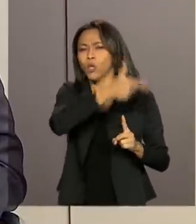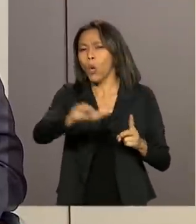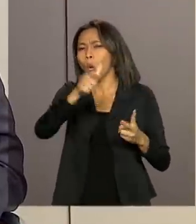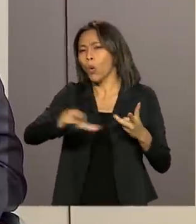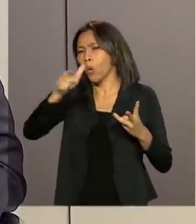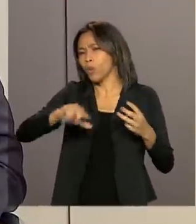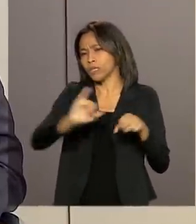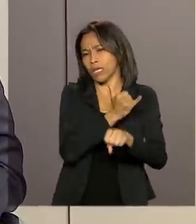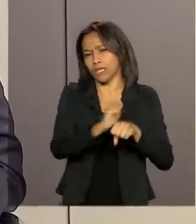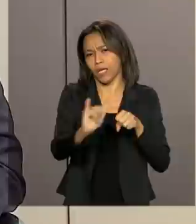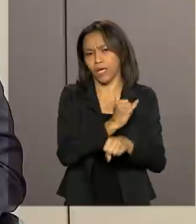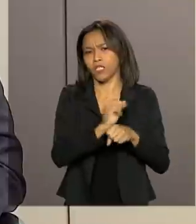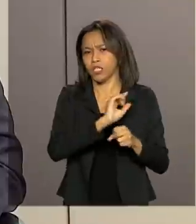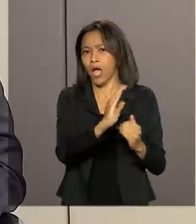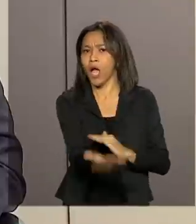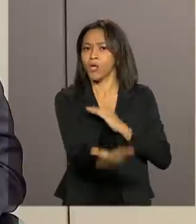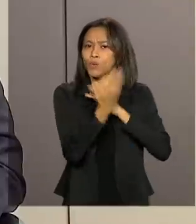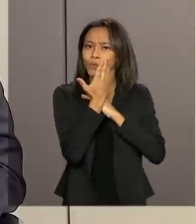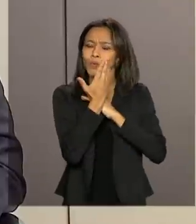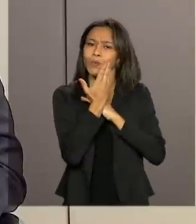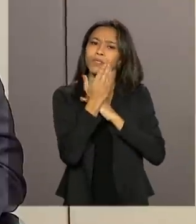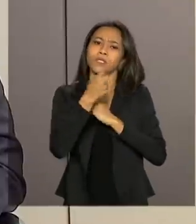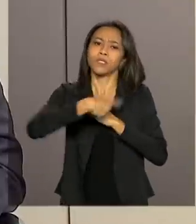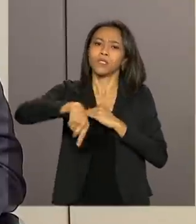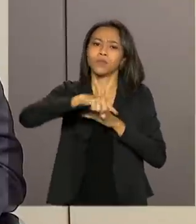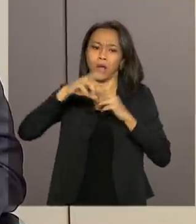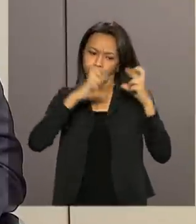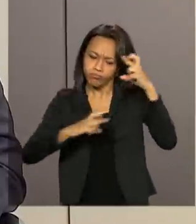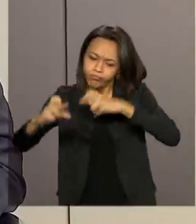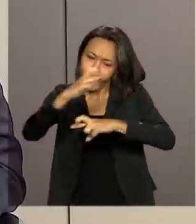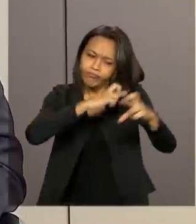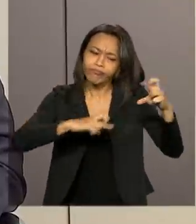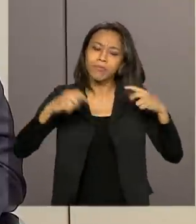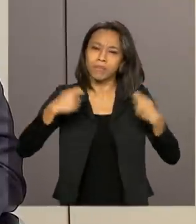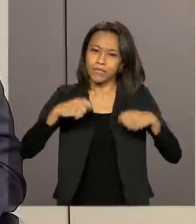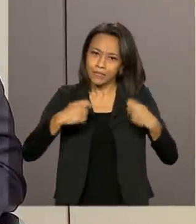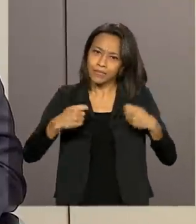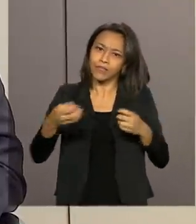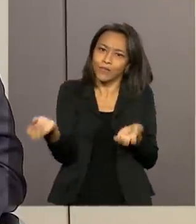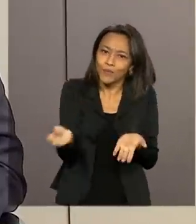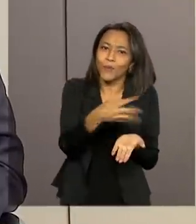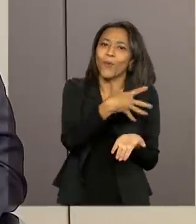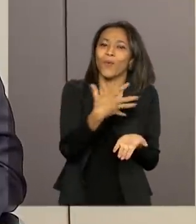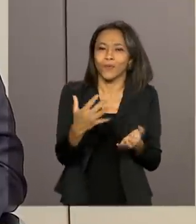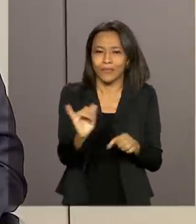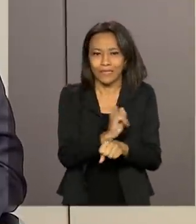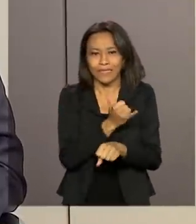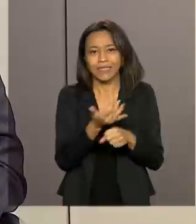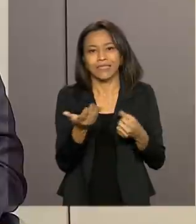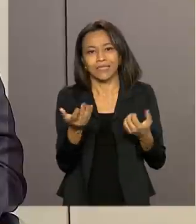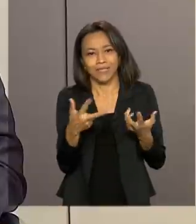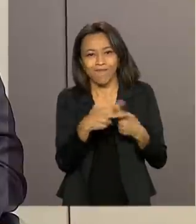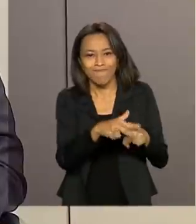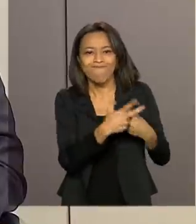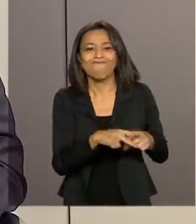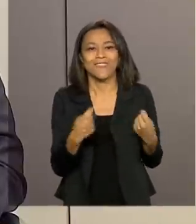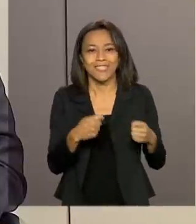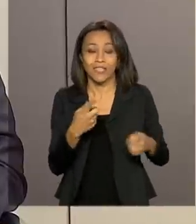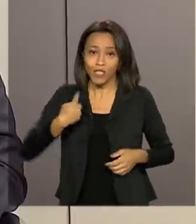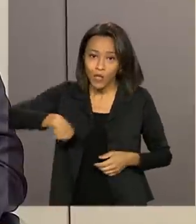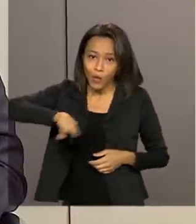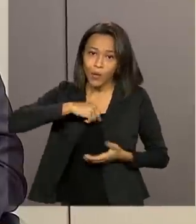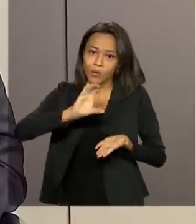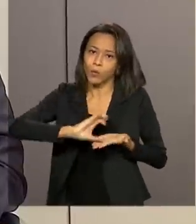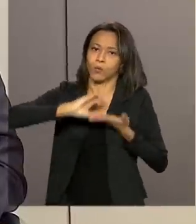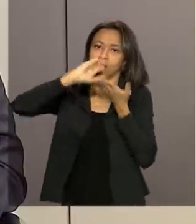necessários para o trabalho dos agentes precisam ser modernizados. E nós, no Conselho,